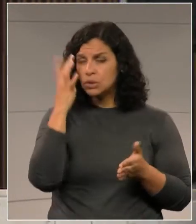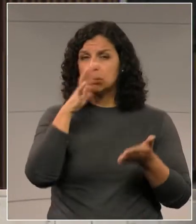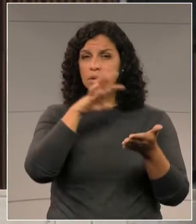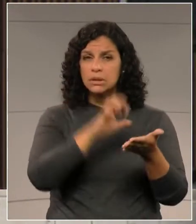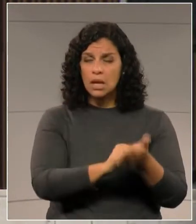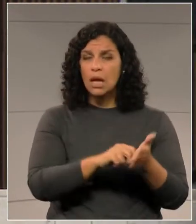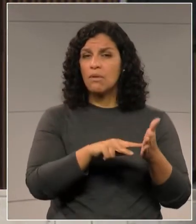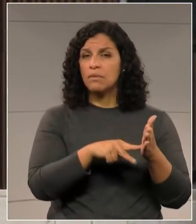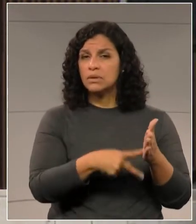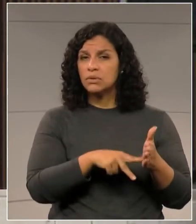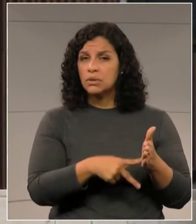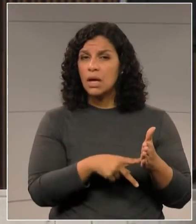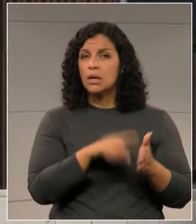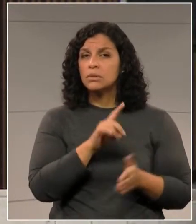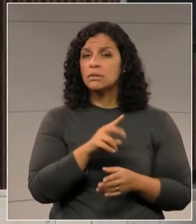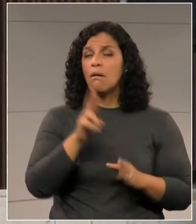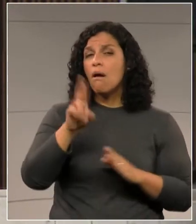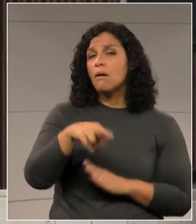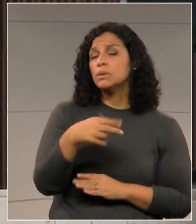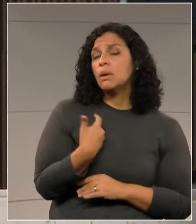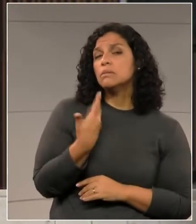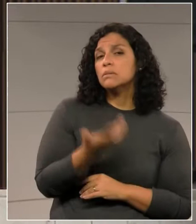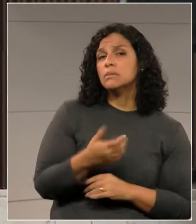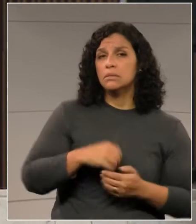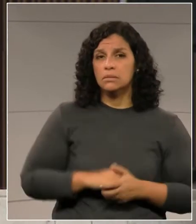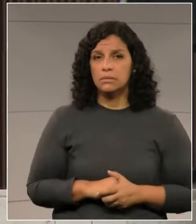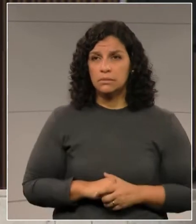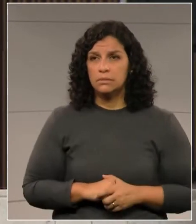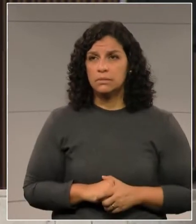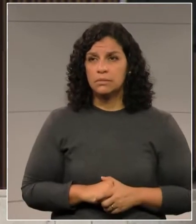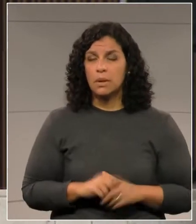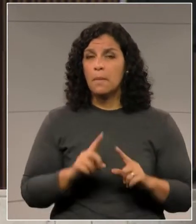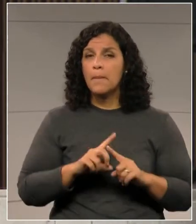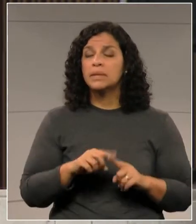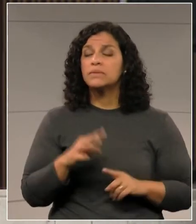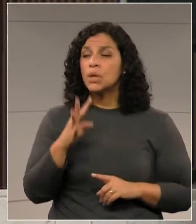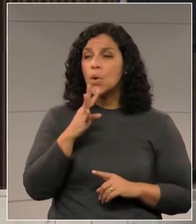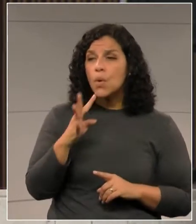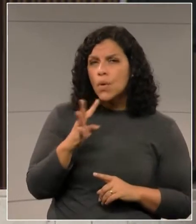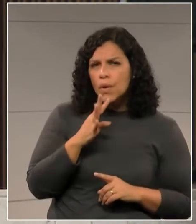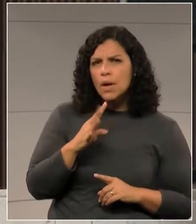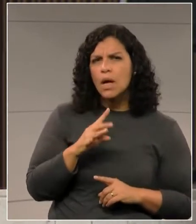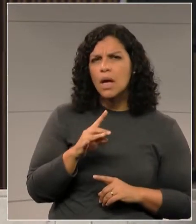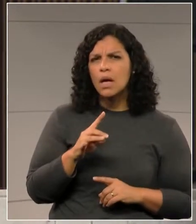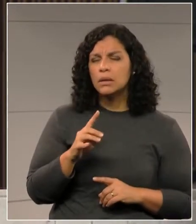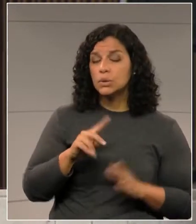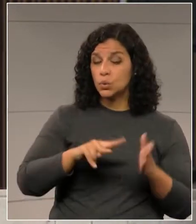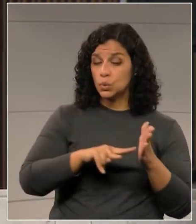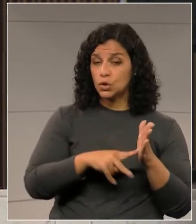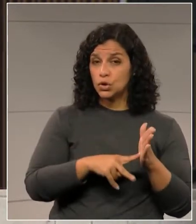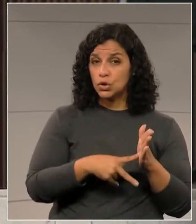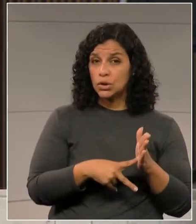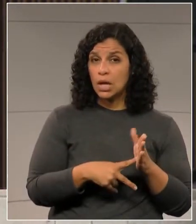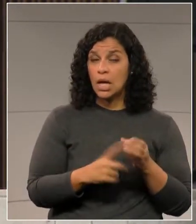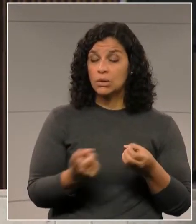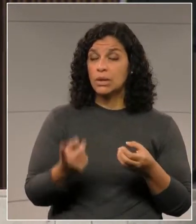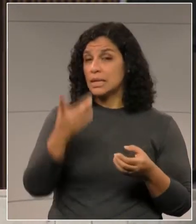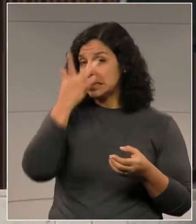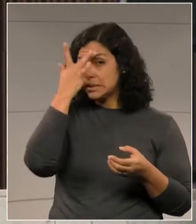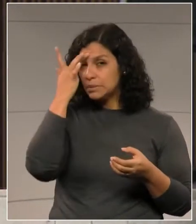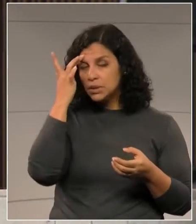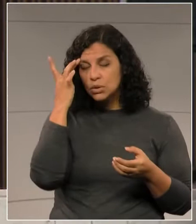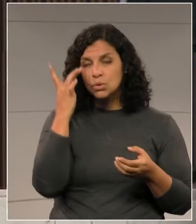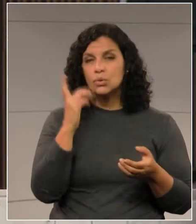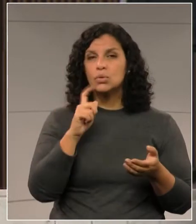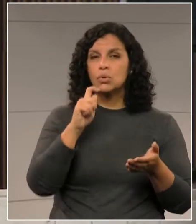pelas mais diversas razões. Agora, se alguém conhece um sindicato que filia as pessoas,